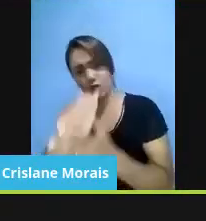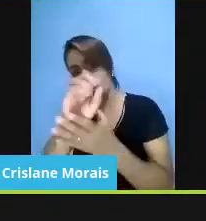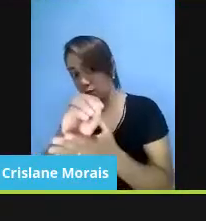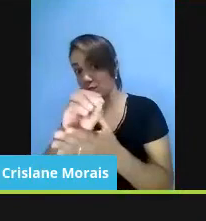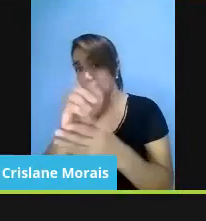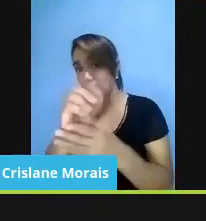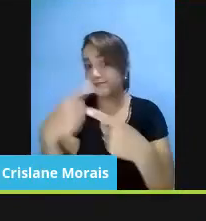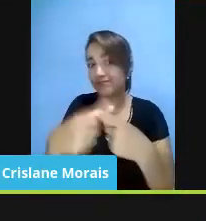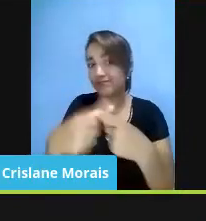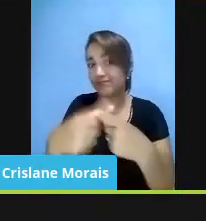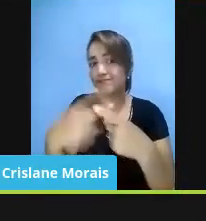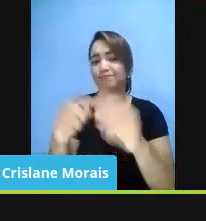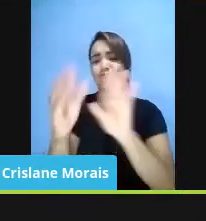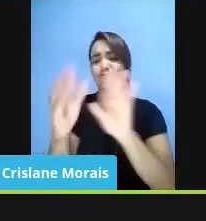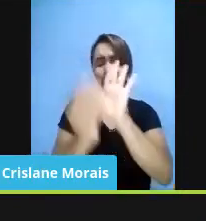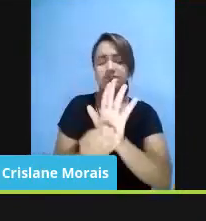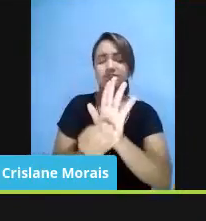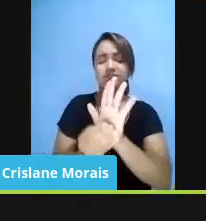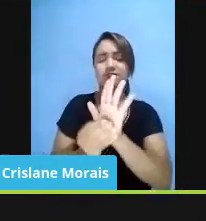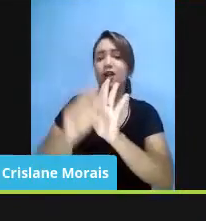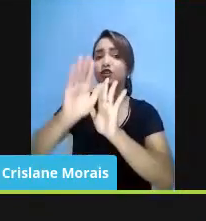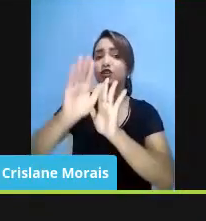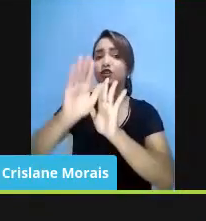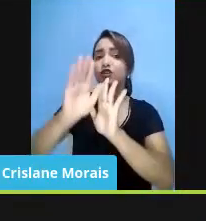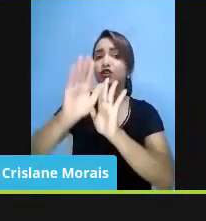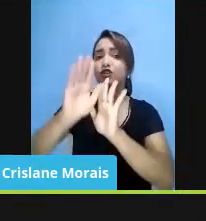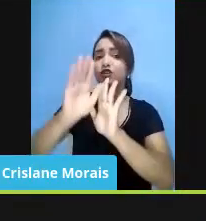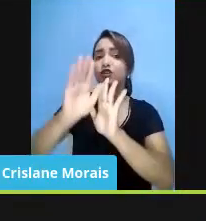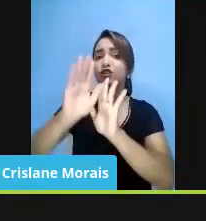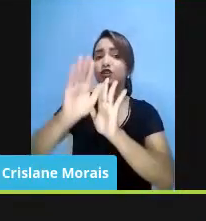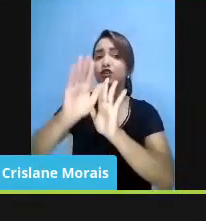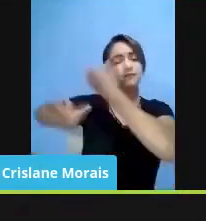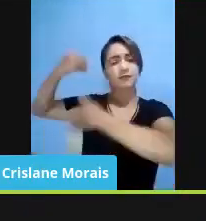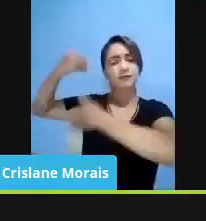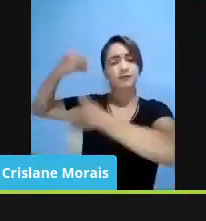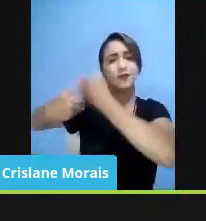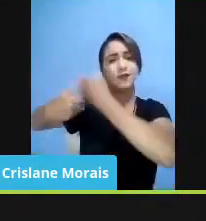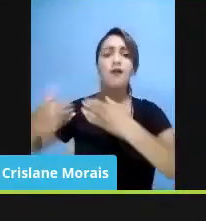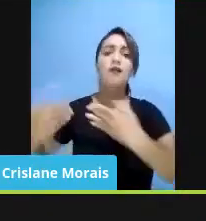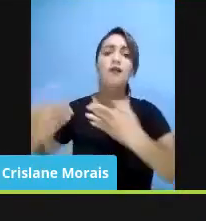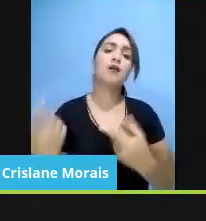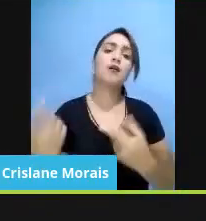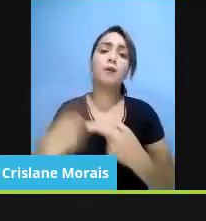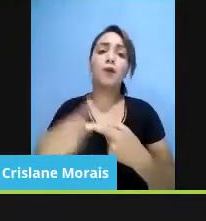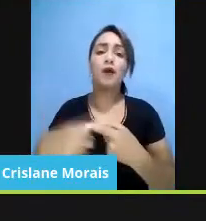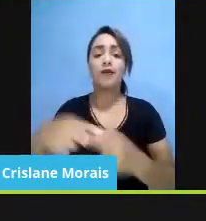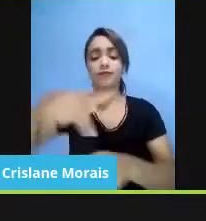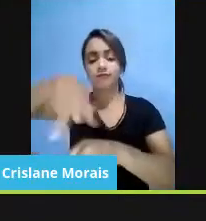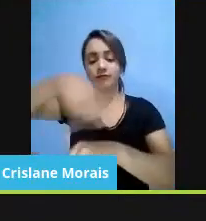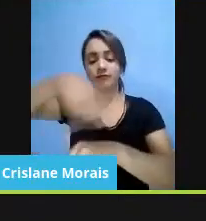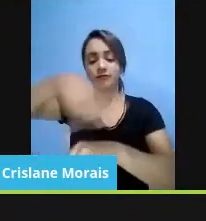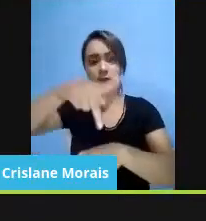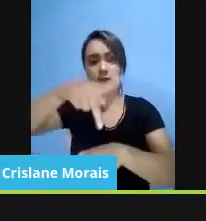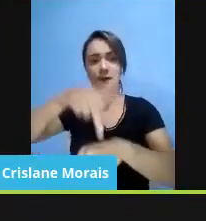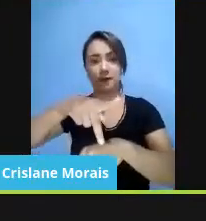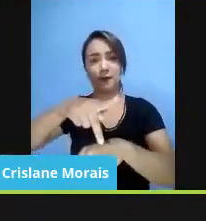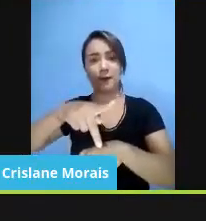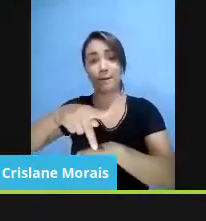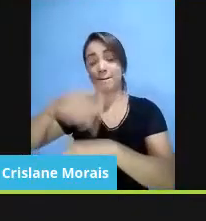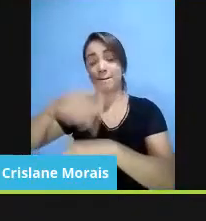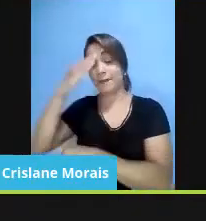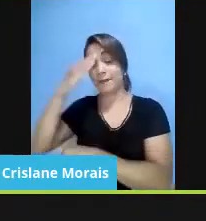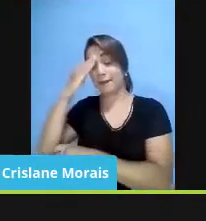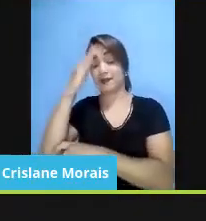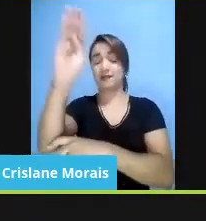conteúdo, ela já é uma ideia ultrapassada, inclusive, é país pai da meritocracia, que são os Estados